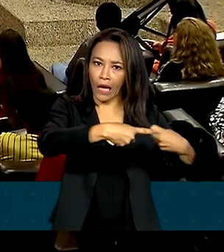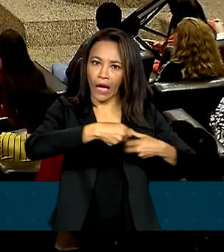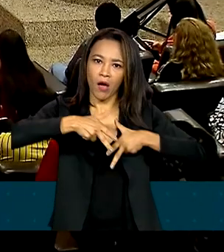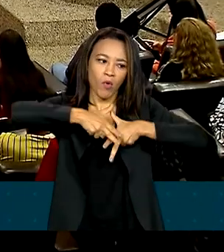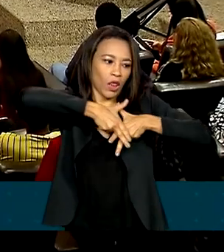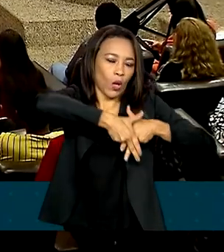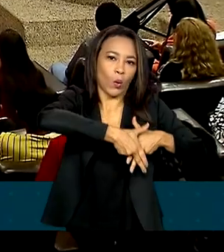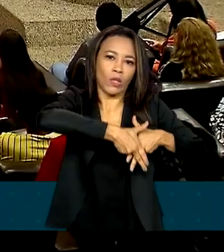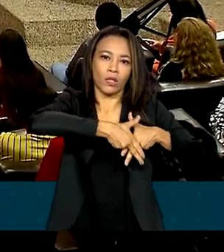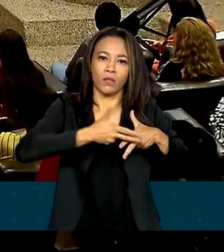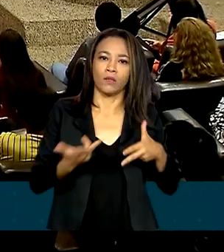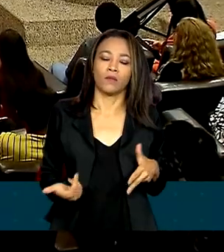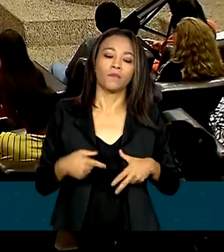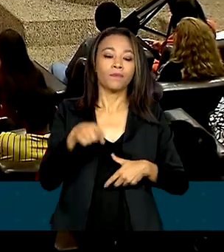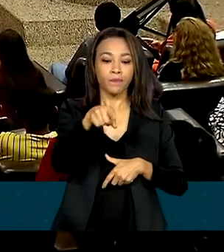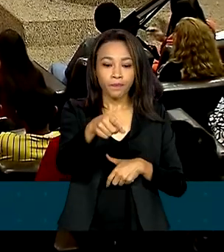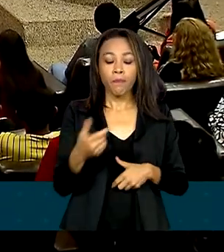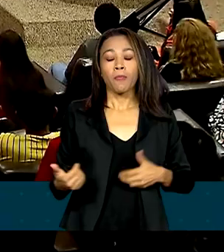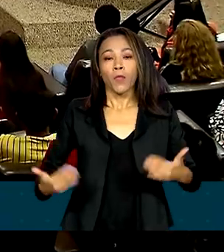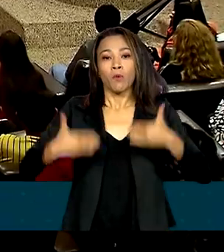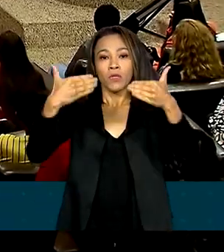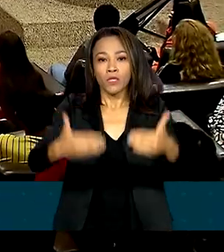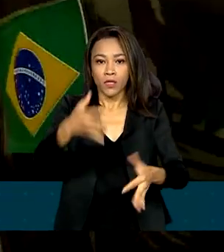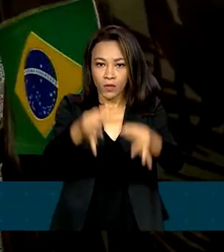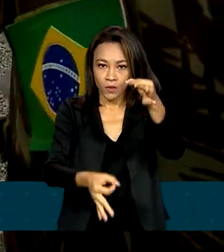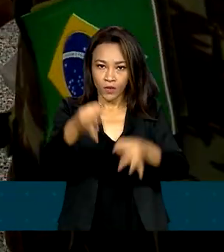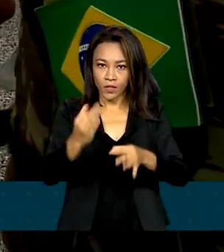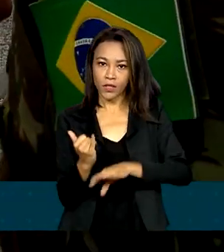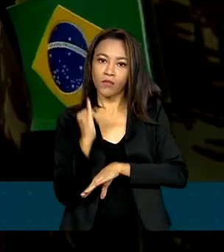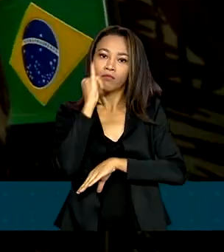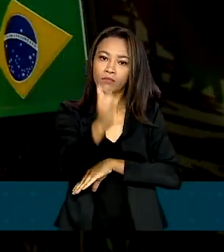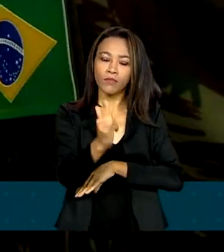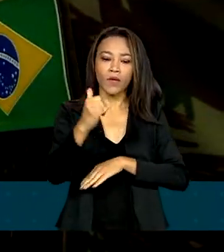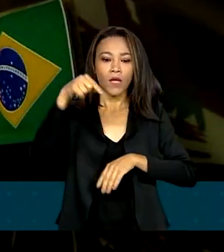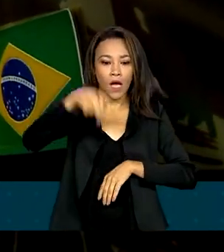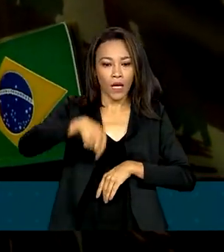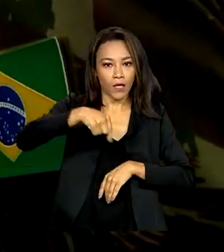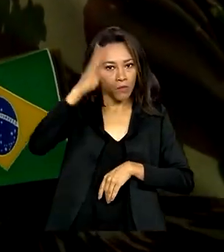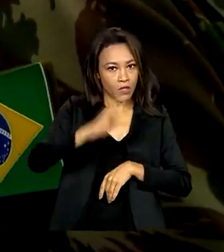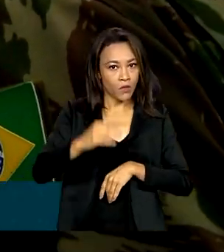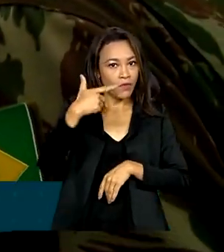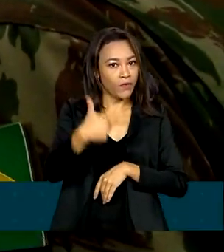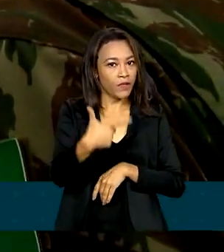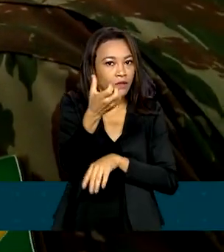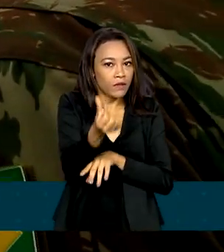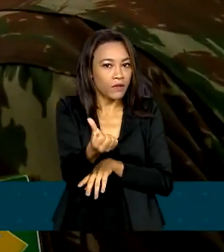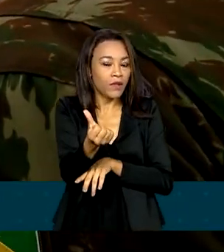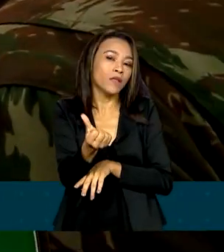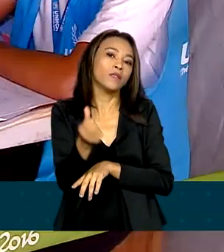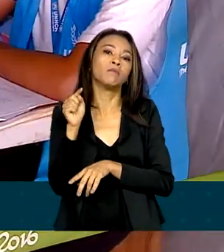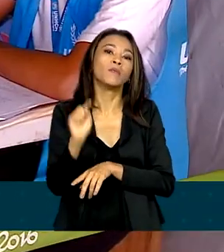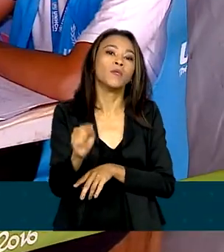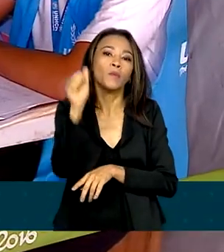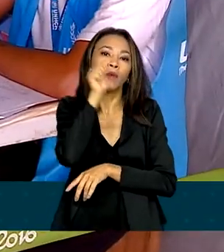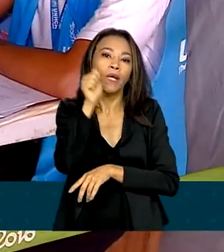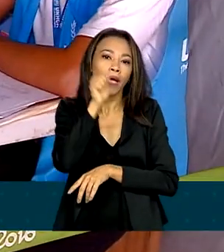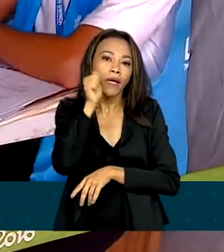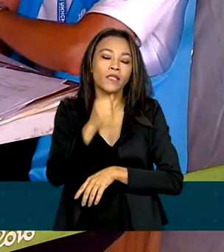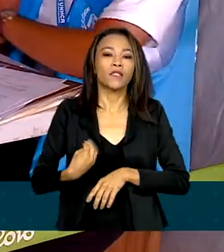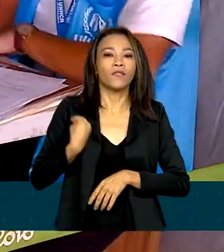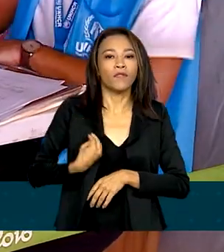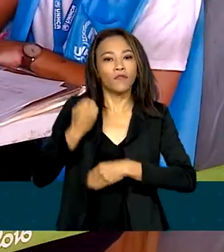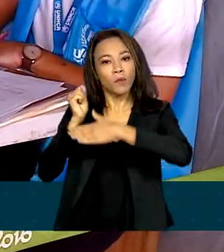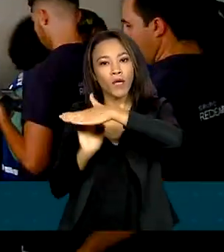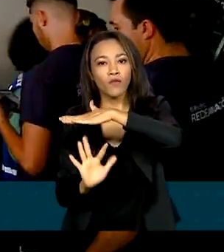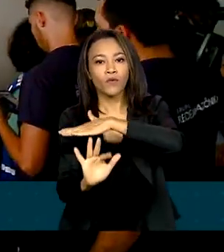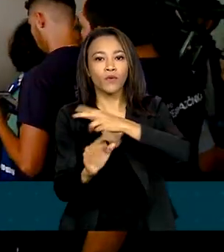Segundo o Ministério da Justiça, o Brasil tem hoje 26 mil mulheres em situação de refúgio e cerca de 1